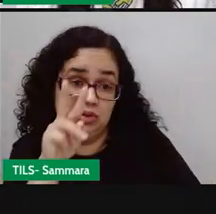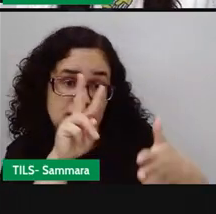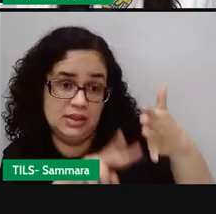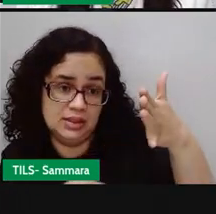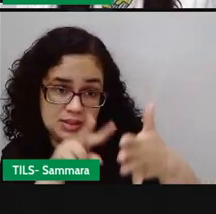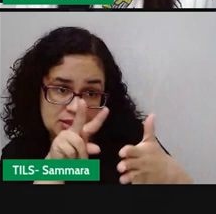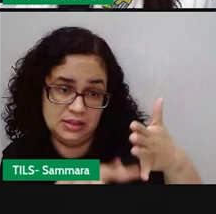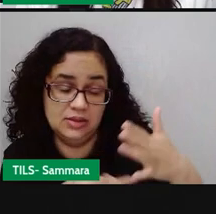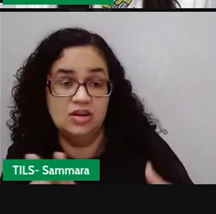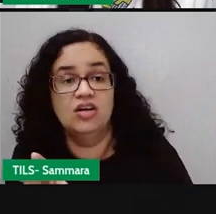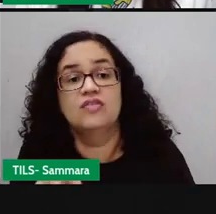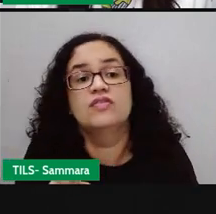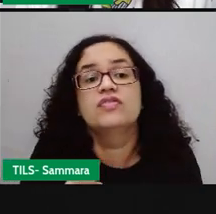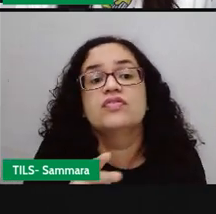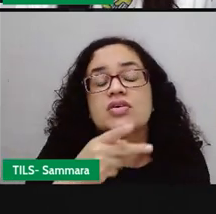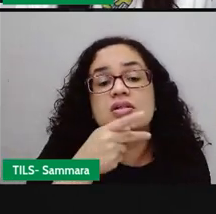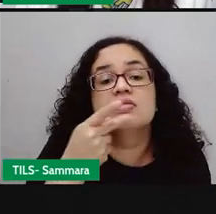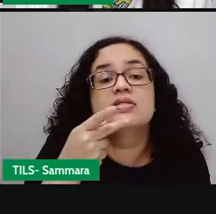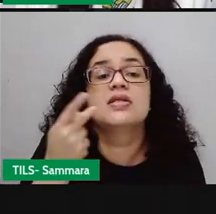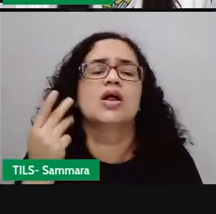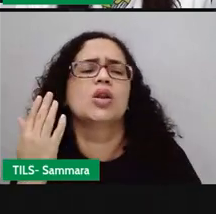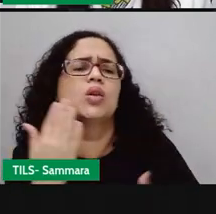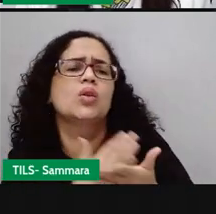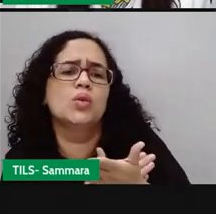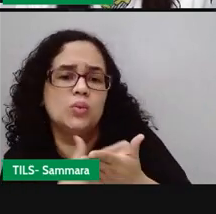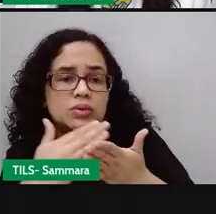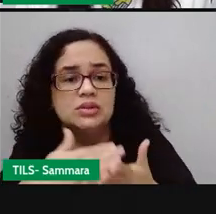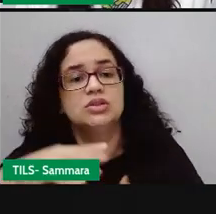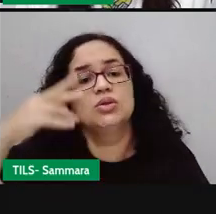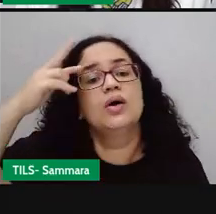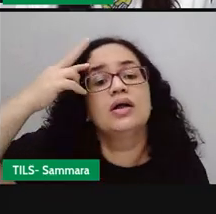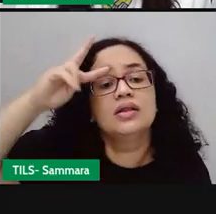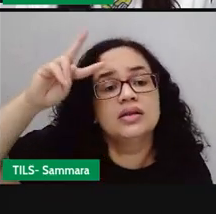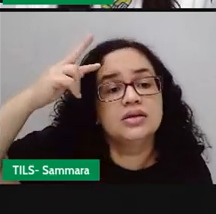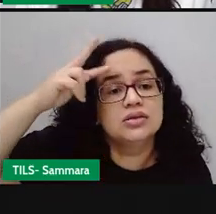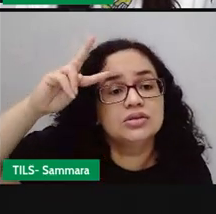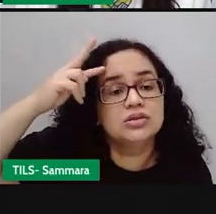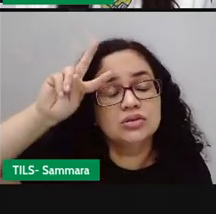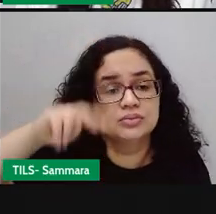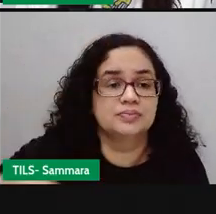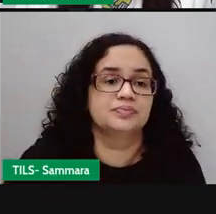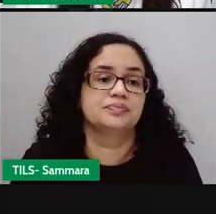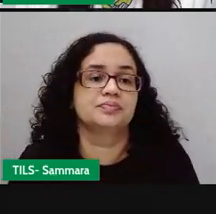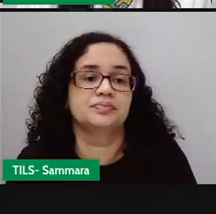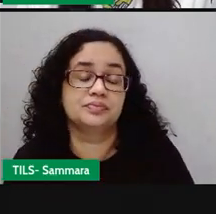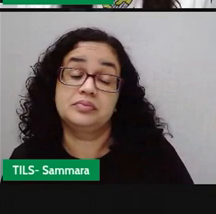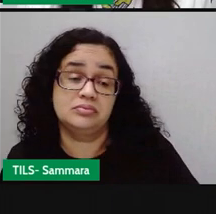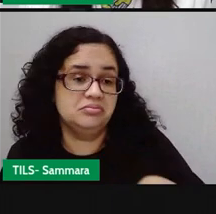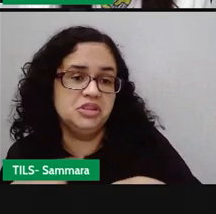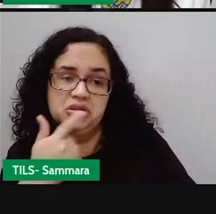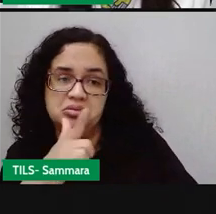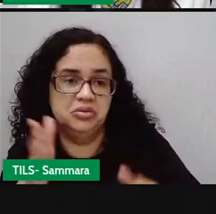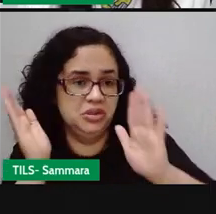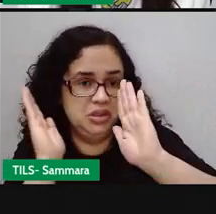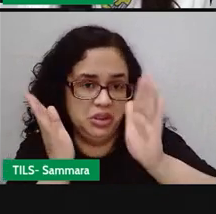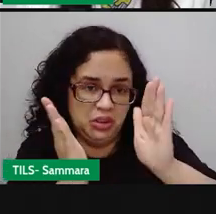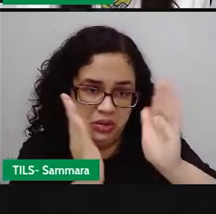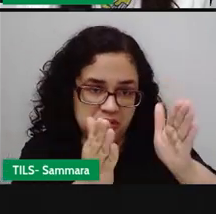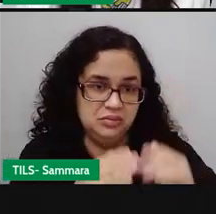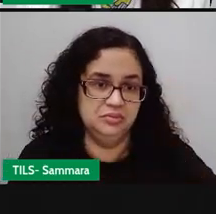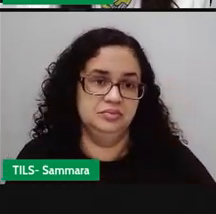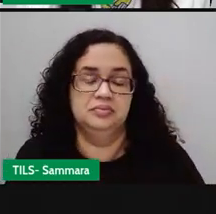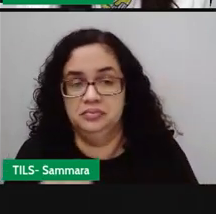Ele se refere aí ao início da história. Então também está fora da ordem.